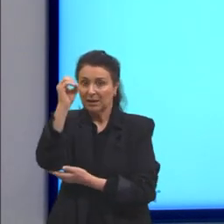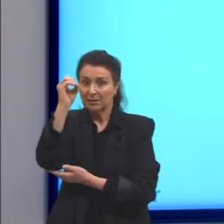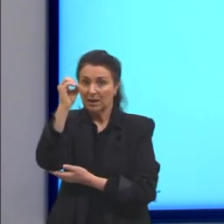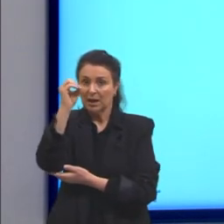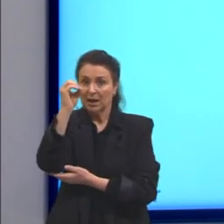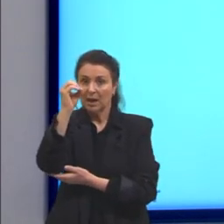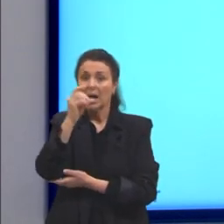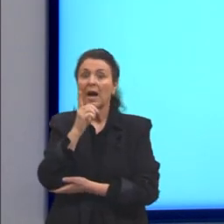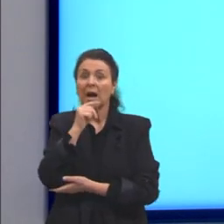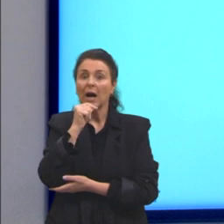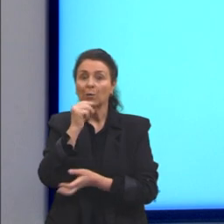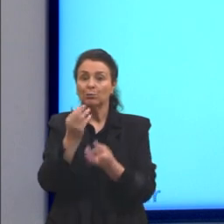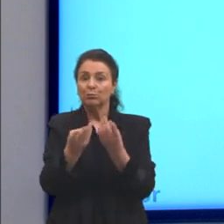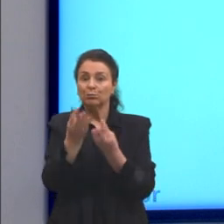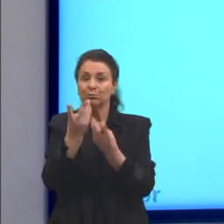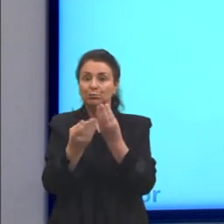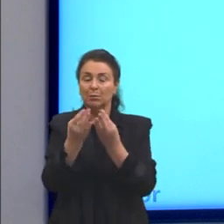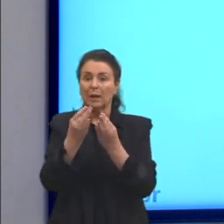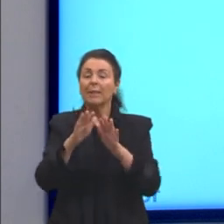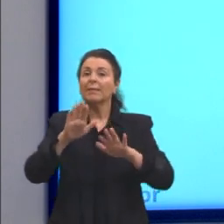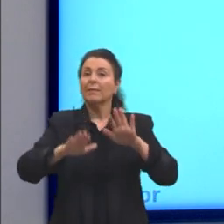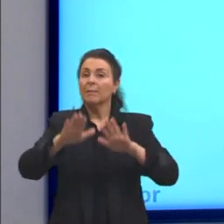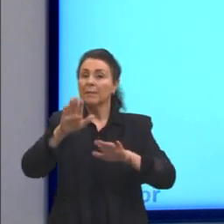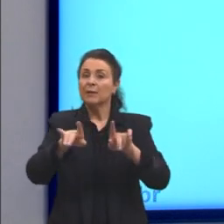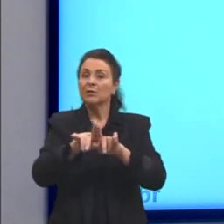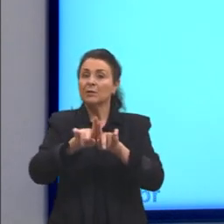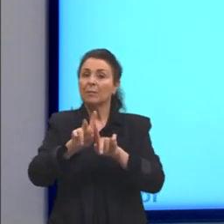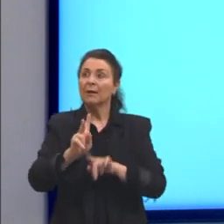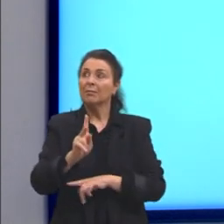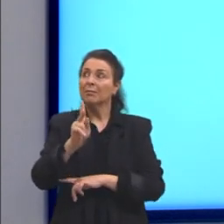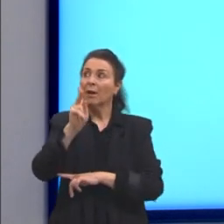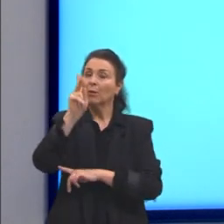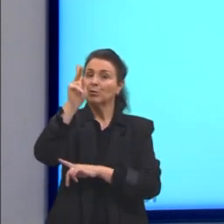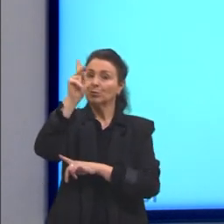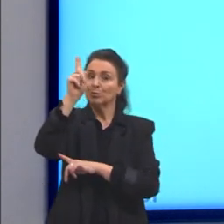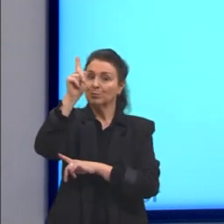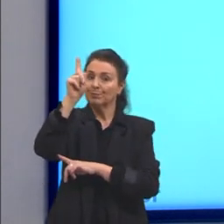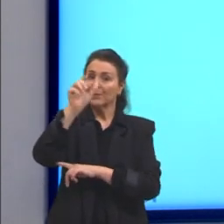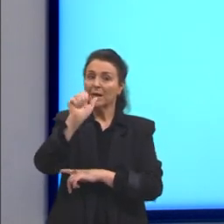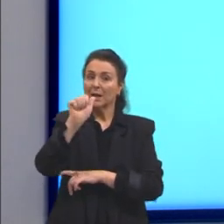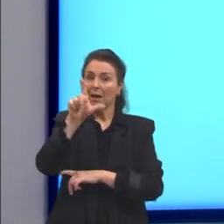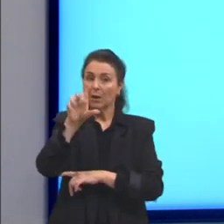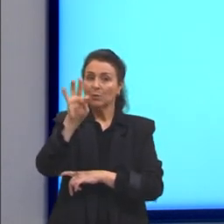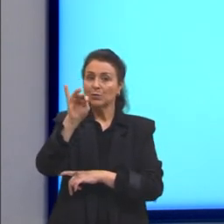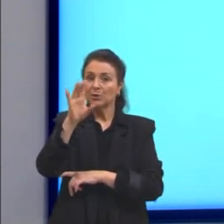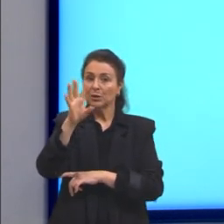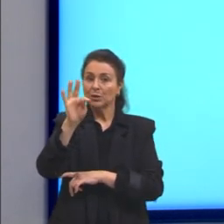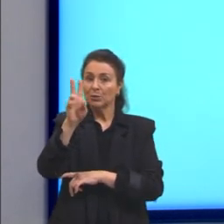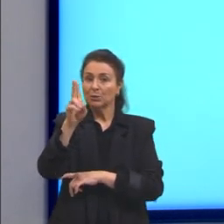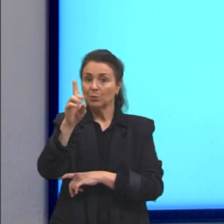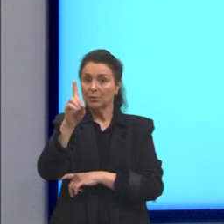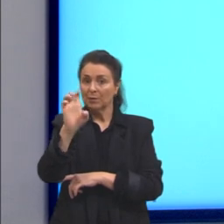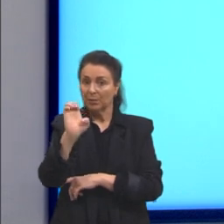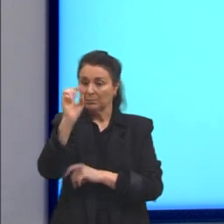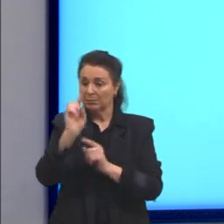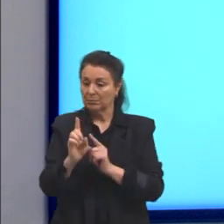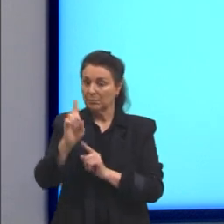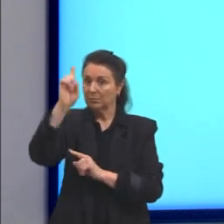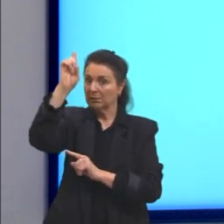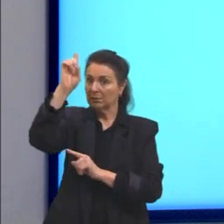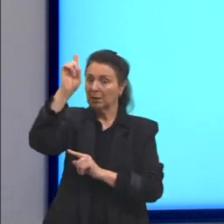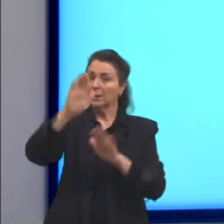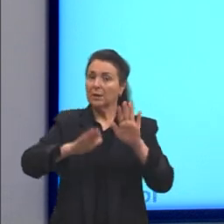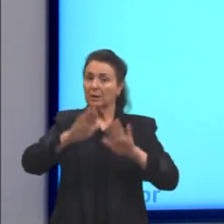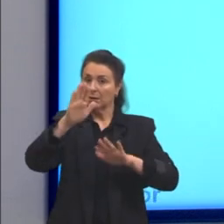aqui depende da altitude. Em lugares mais altos, a temperatura varia um pouquinho. Ela não